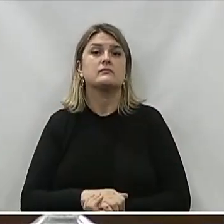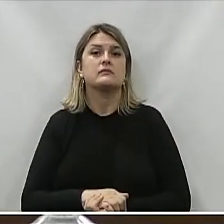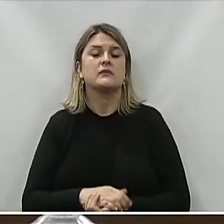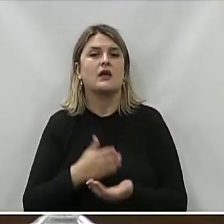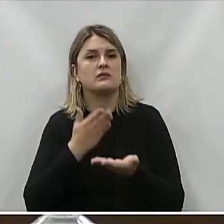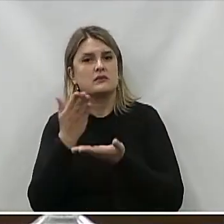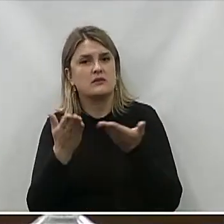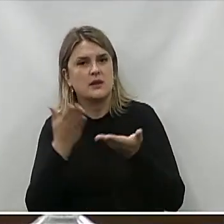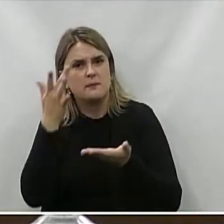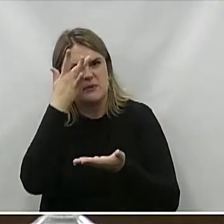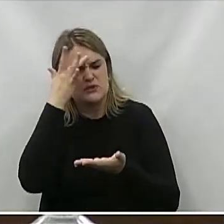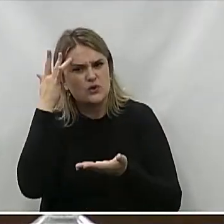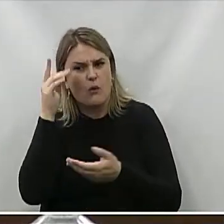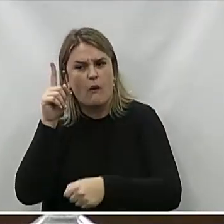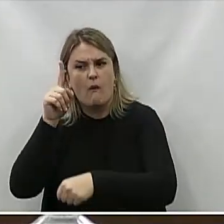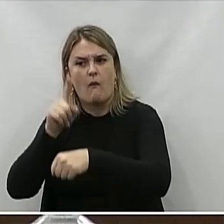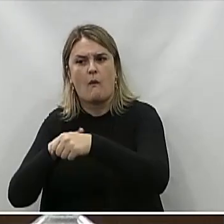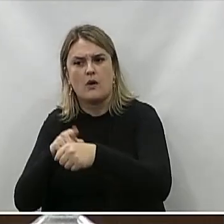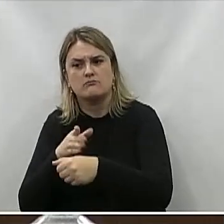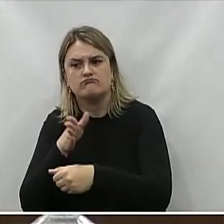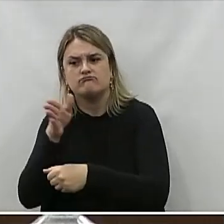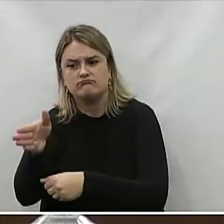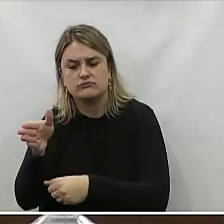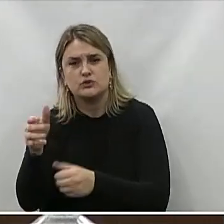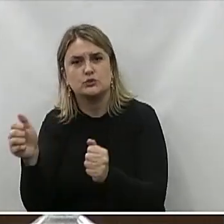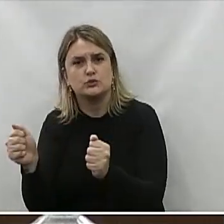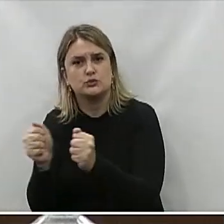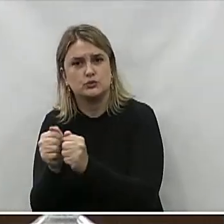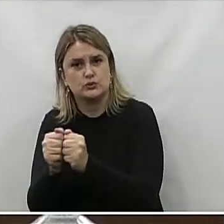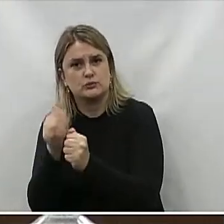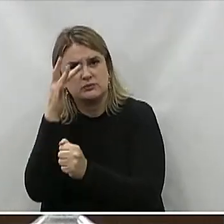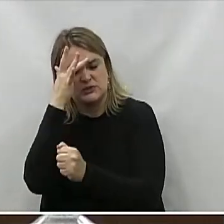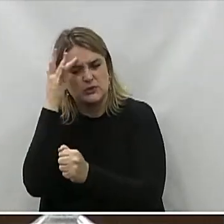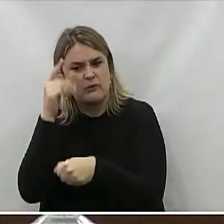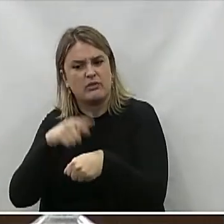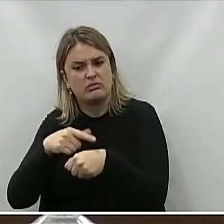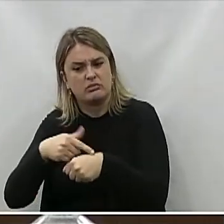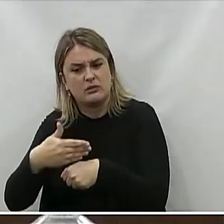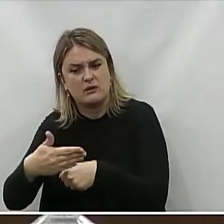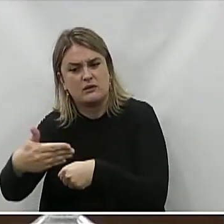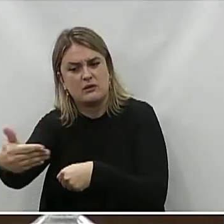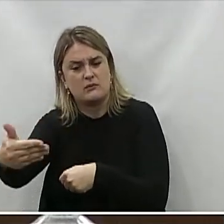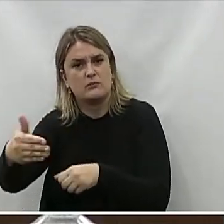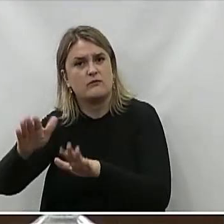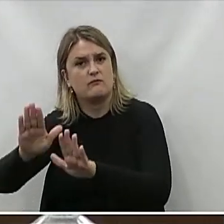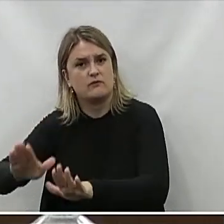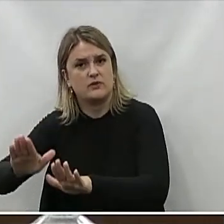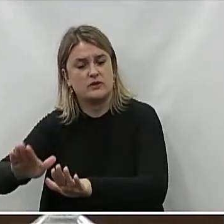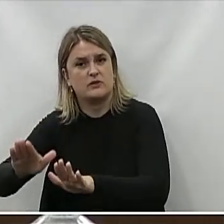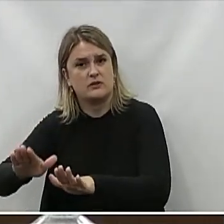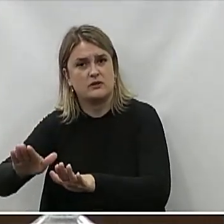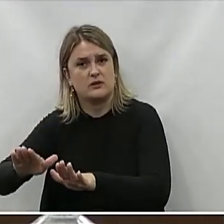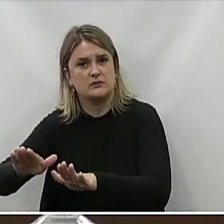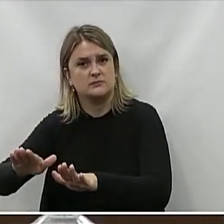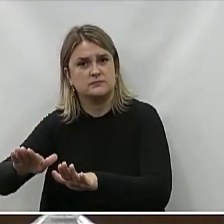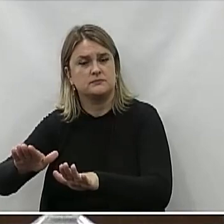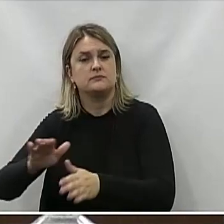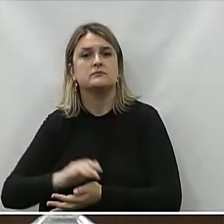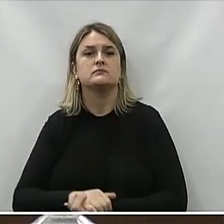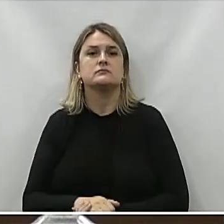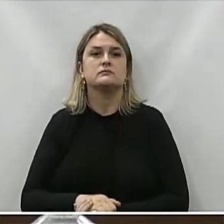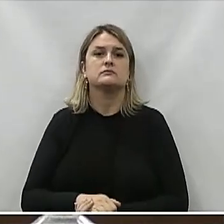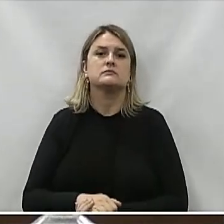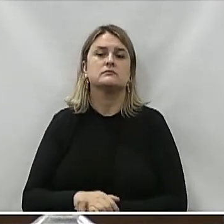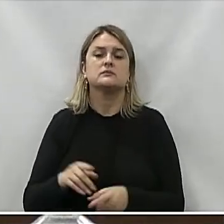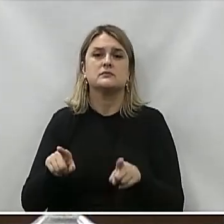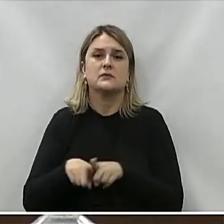Atender a pessoa Em loco De estar com a pessoa Ali Por um período Que precisa ficar Dentro do estabelecimento